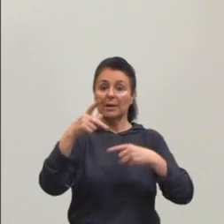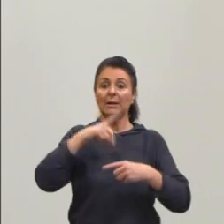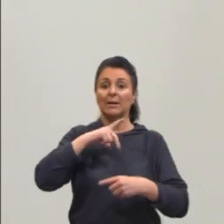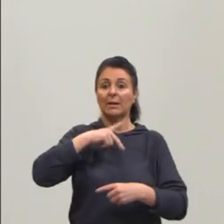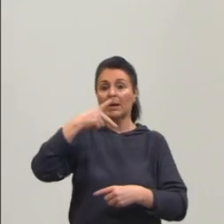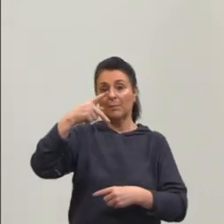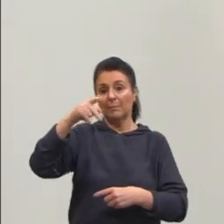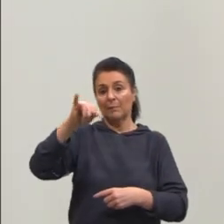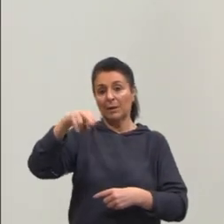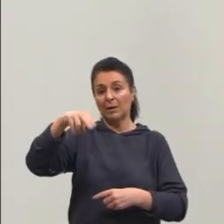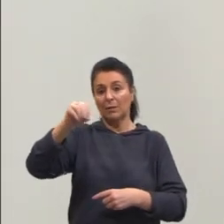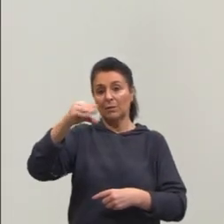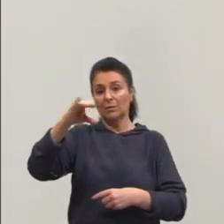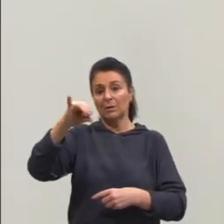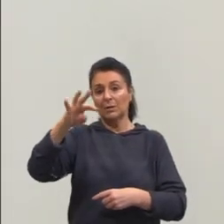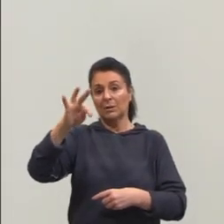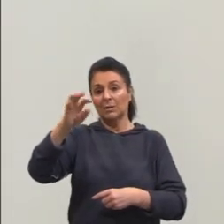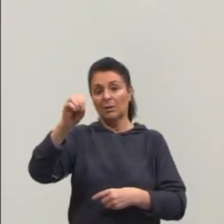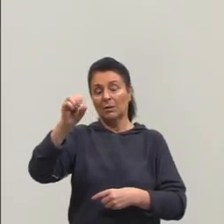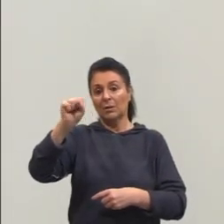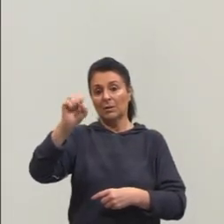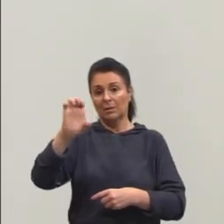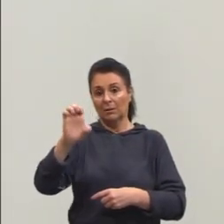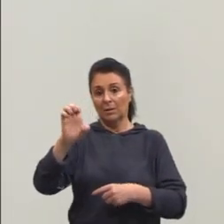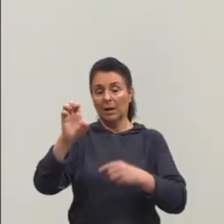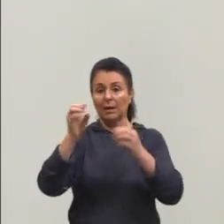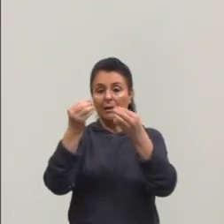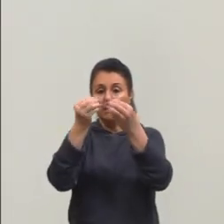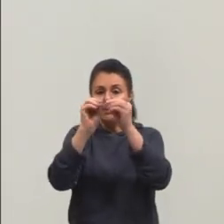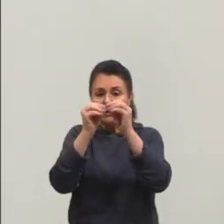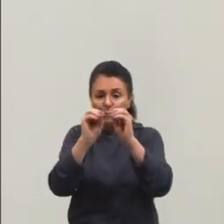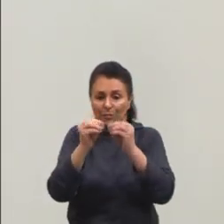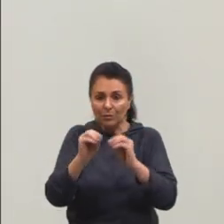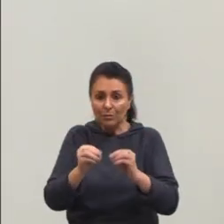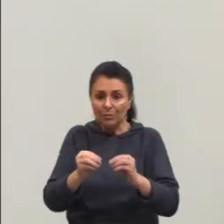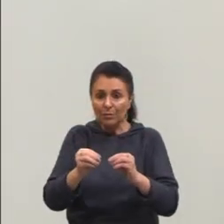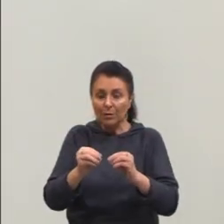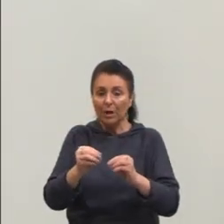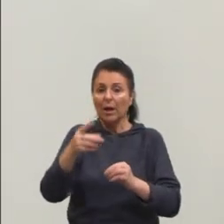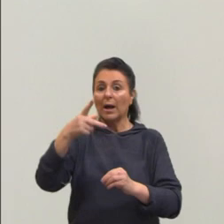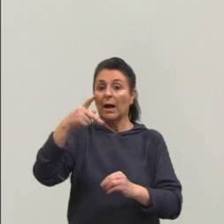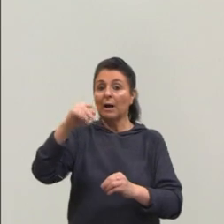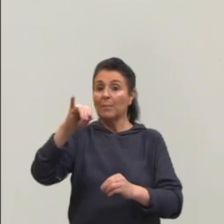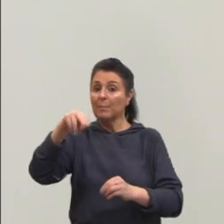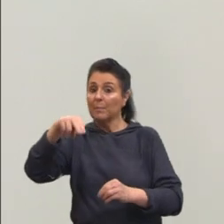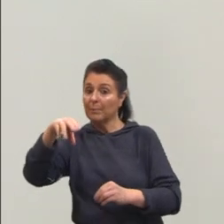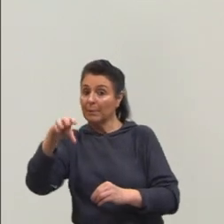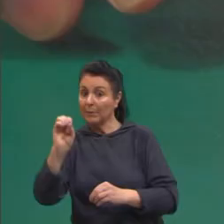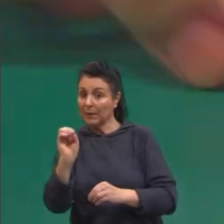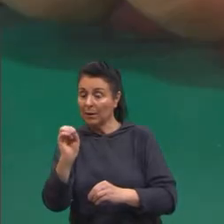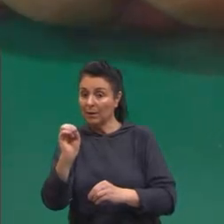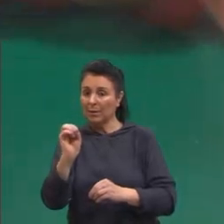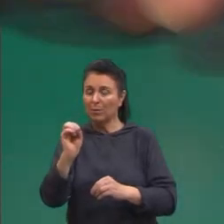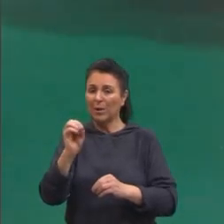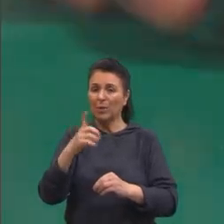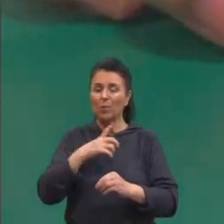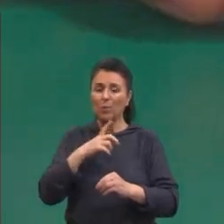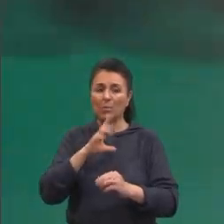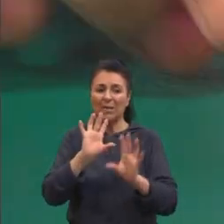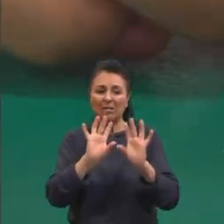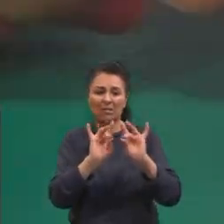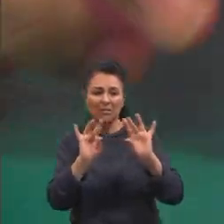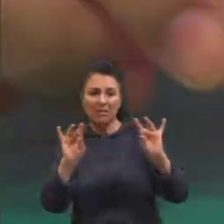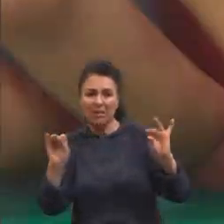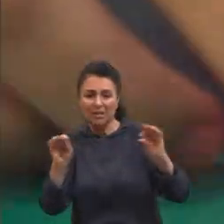fagocitose é com partículas, a pinocitose é mais com coisas líquidas ou já